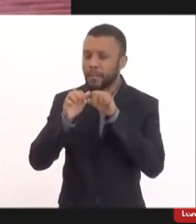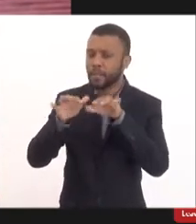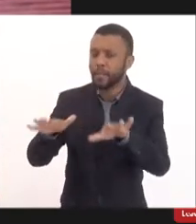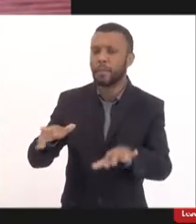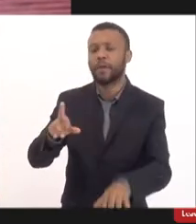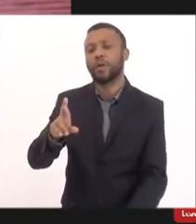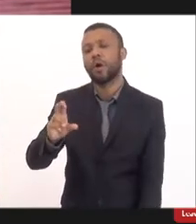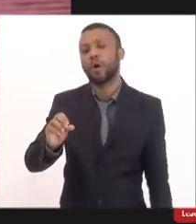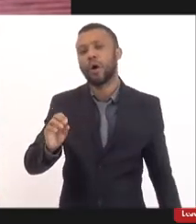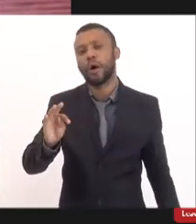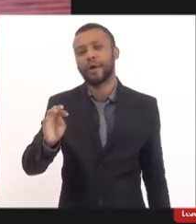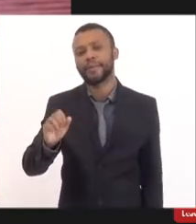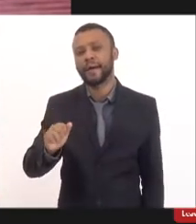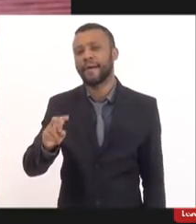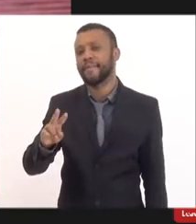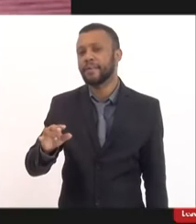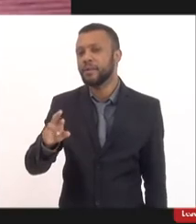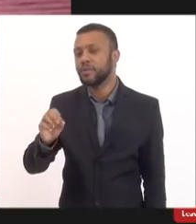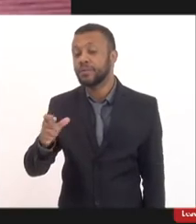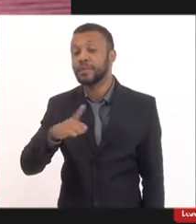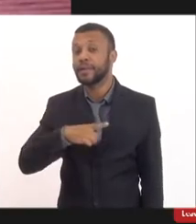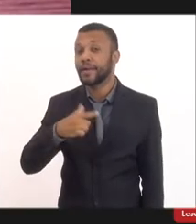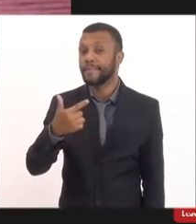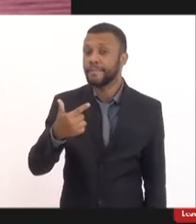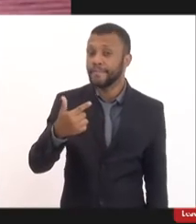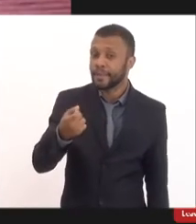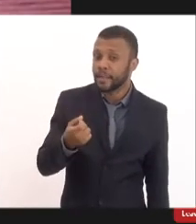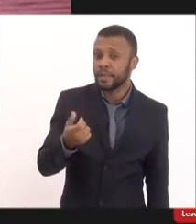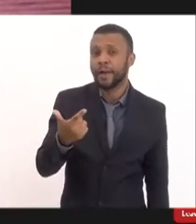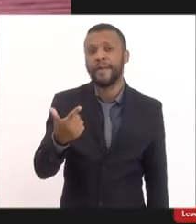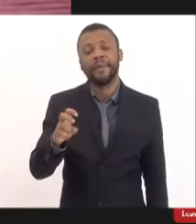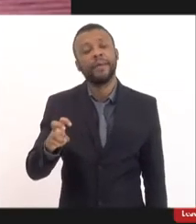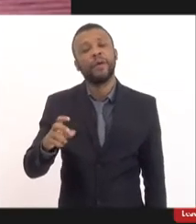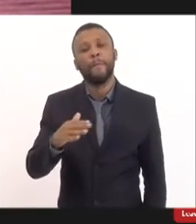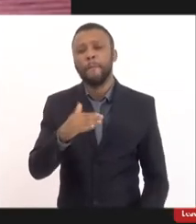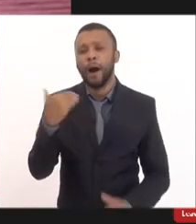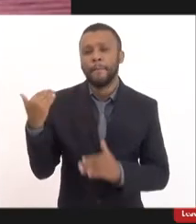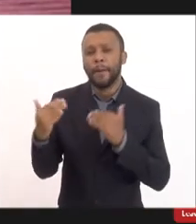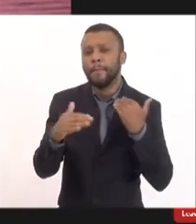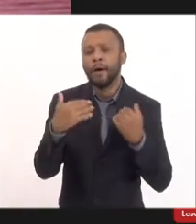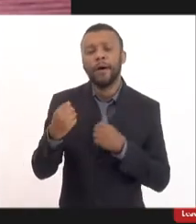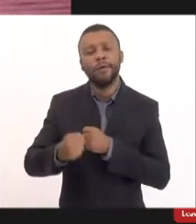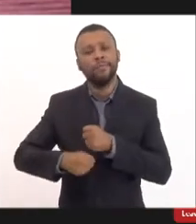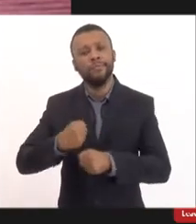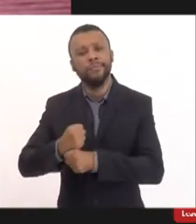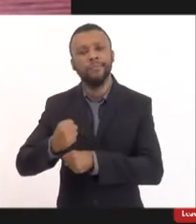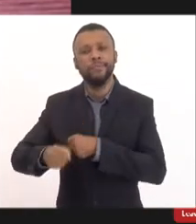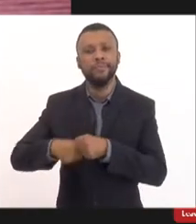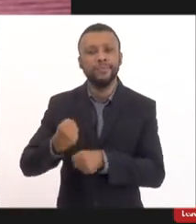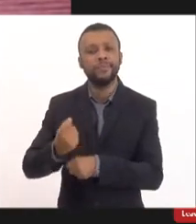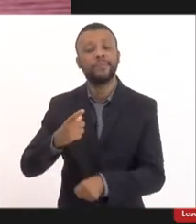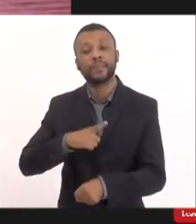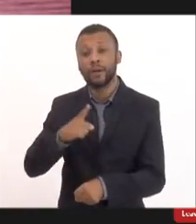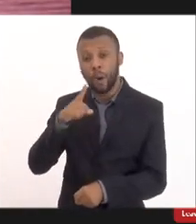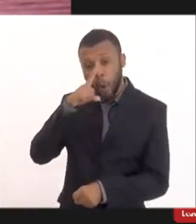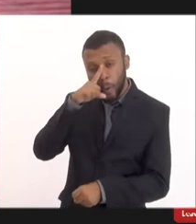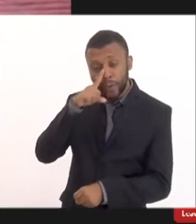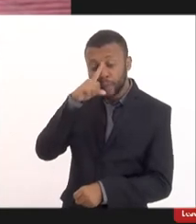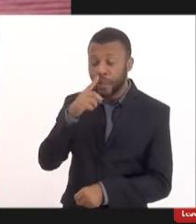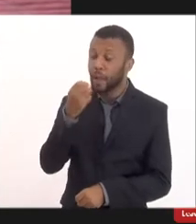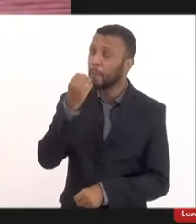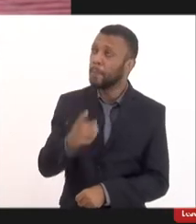causava cerca de 20 a 25 óbitos por ano naquele país e aí se botou no risco do benefício não valia a pena